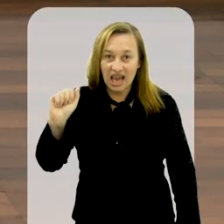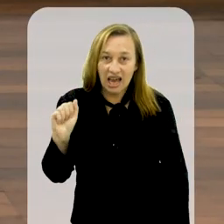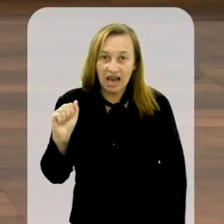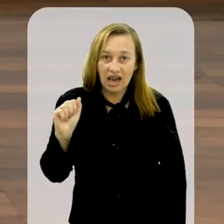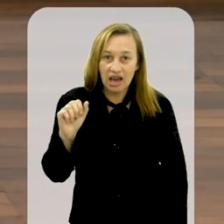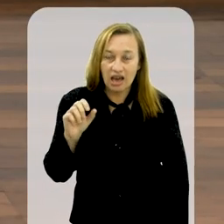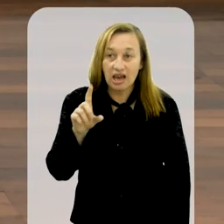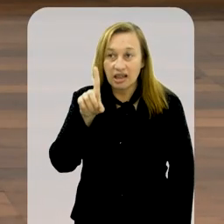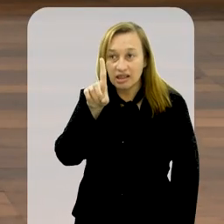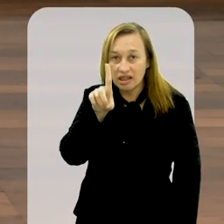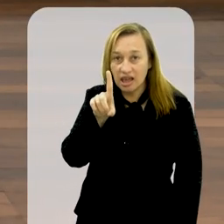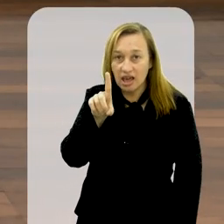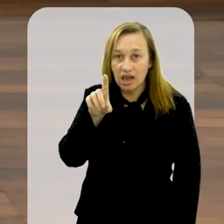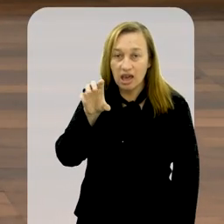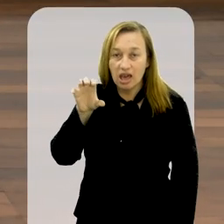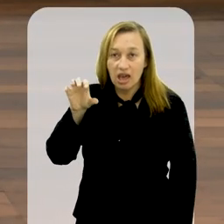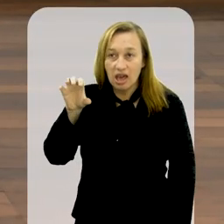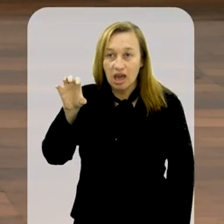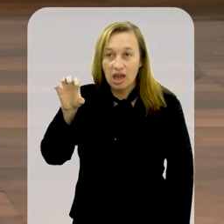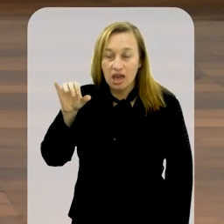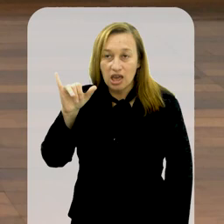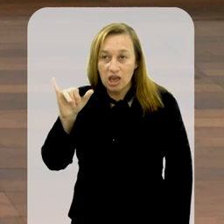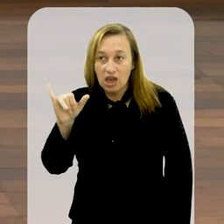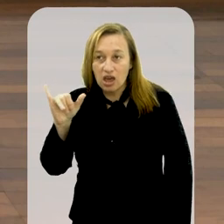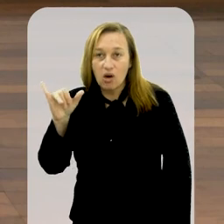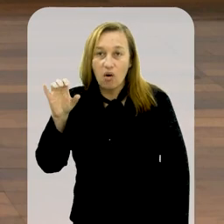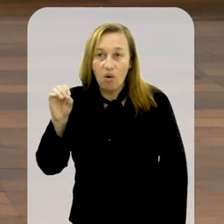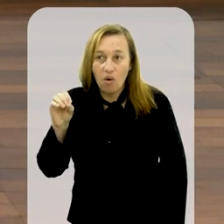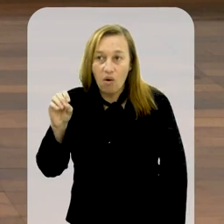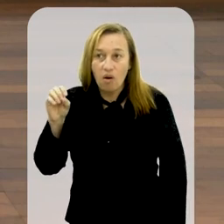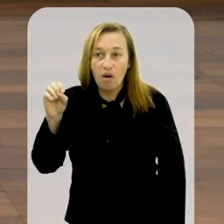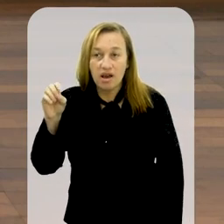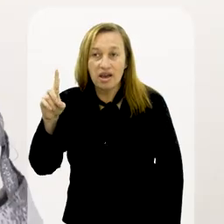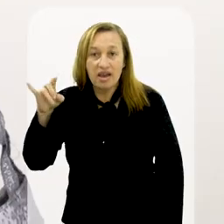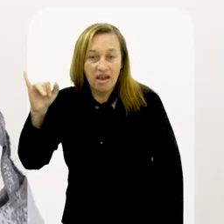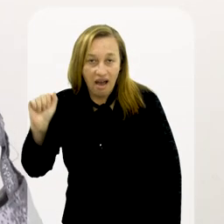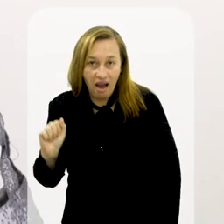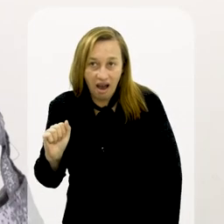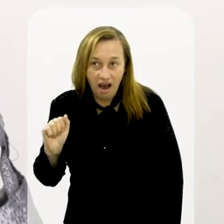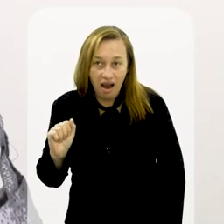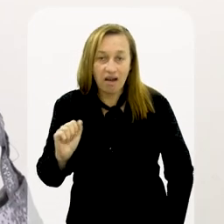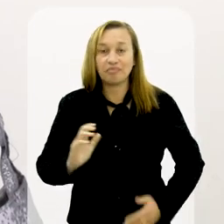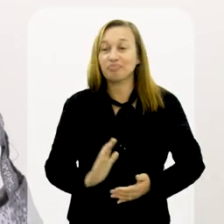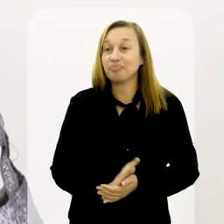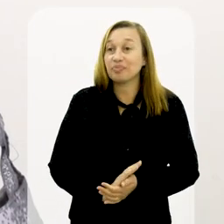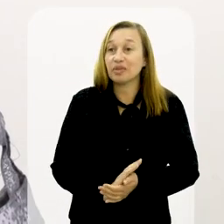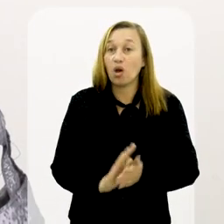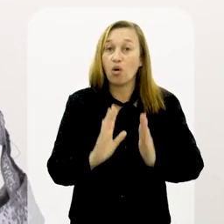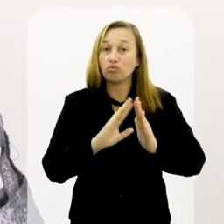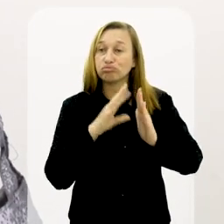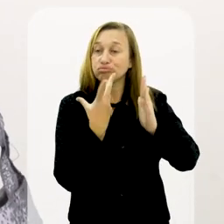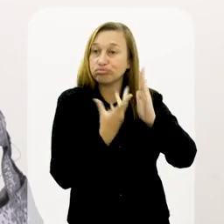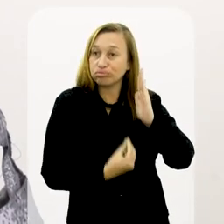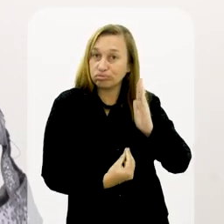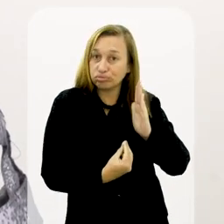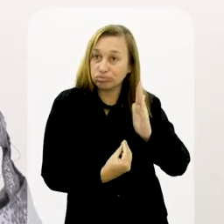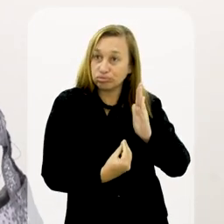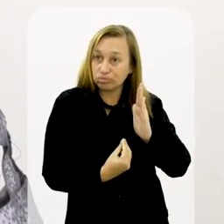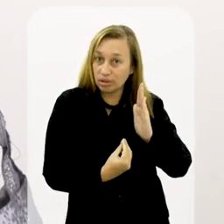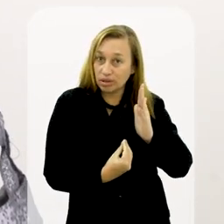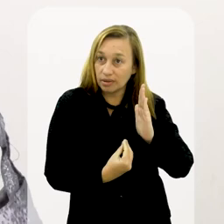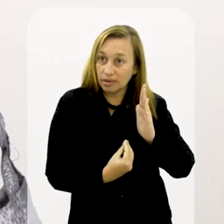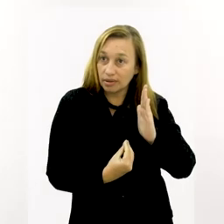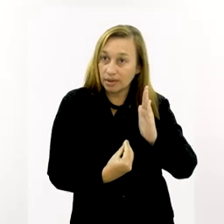umbanda, esse ano faz 30 anos. O meu nome do terreiro? Casa Espírita Irmãos de Caridade, vulgo Grupo